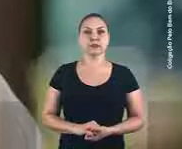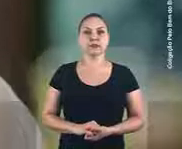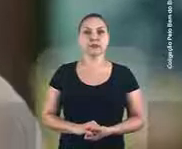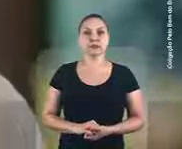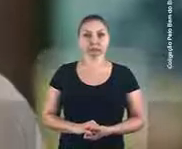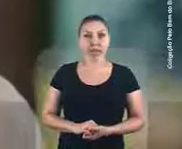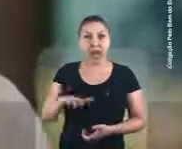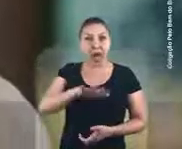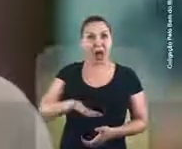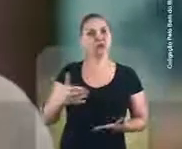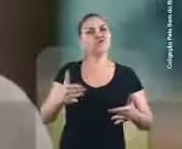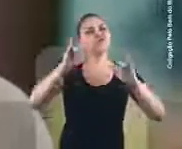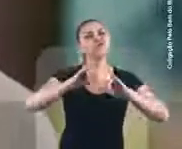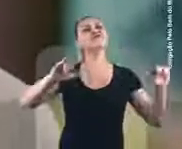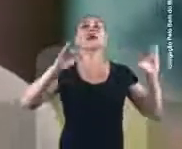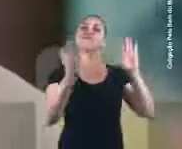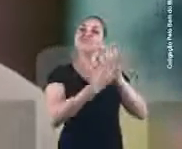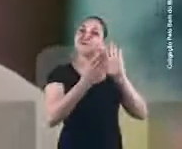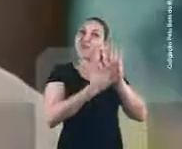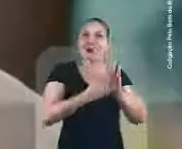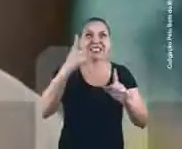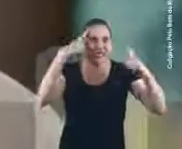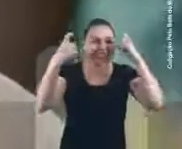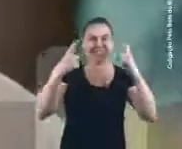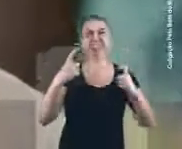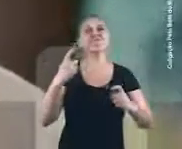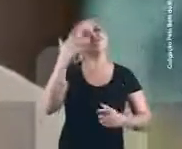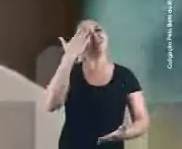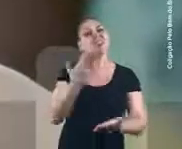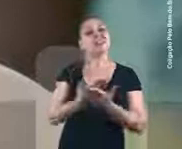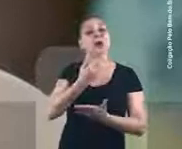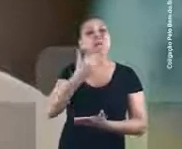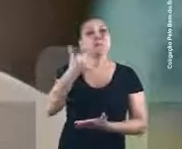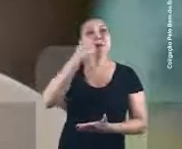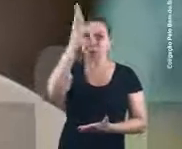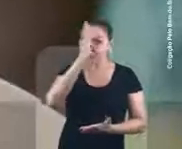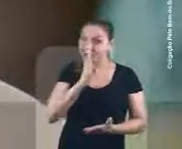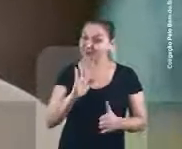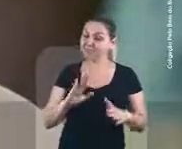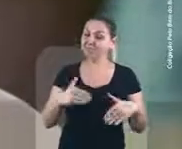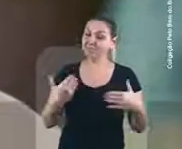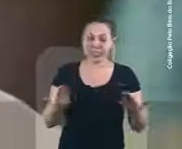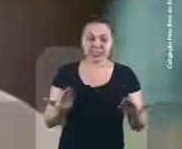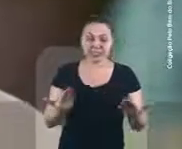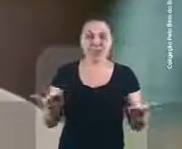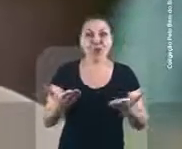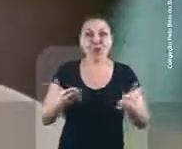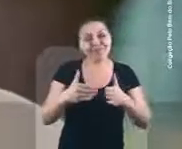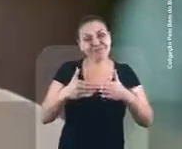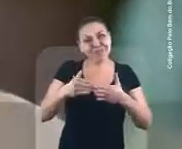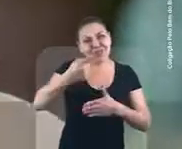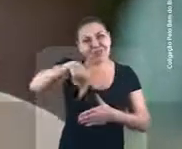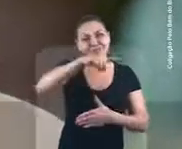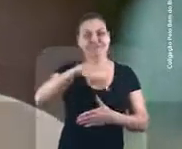Este espaço é para divulgar propostas, ideias e o que acreditamos ser o melhor para o Brasil. Mas hoje eu quero pedir